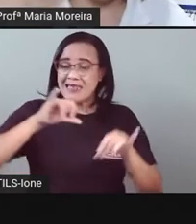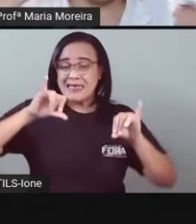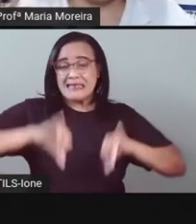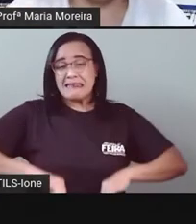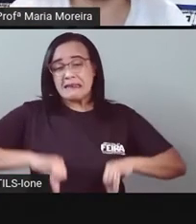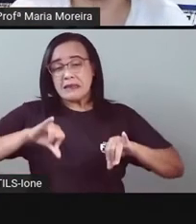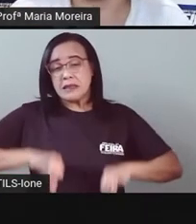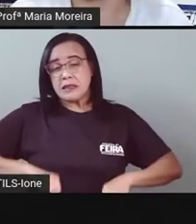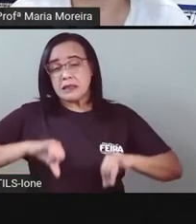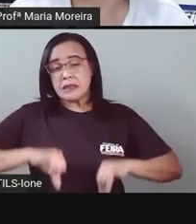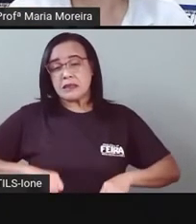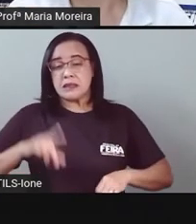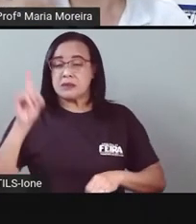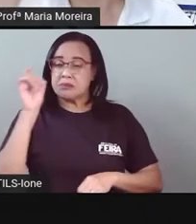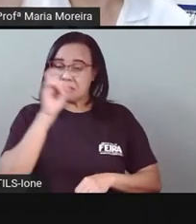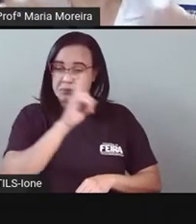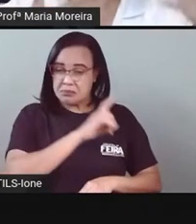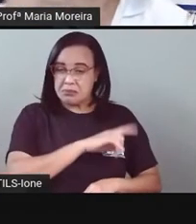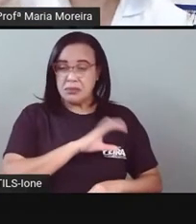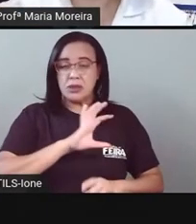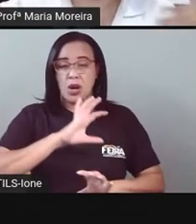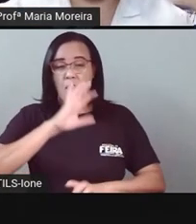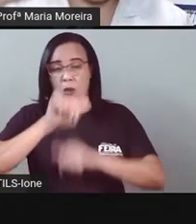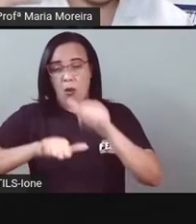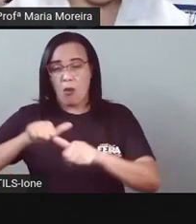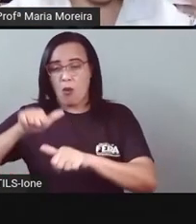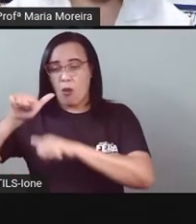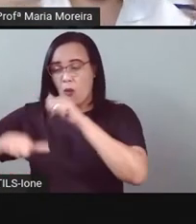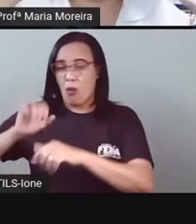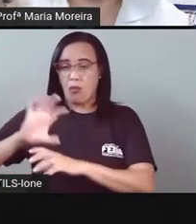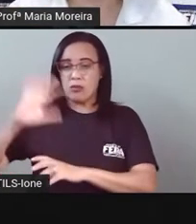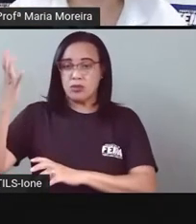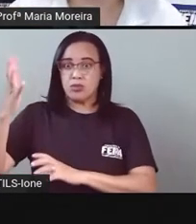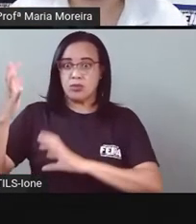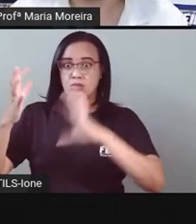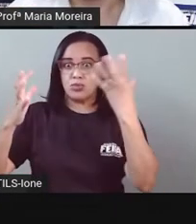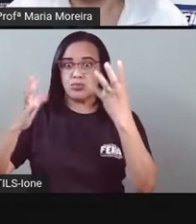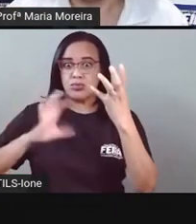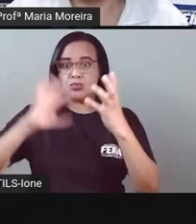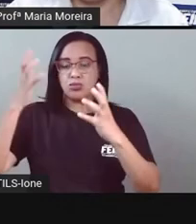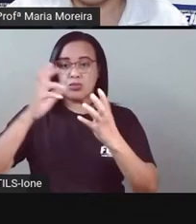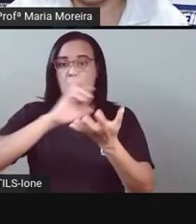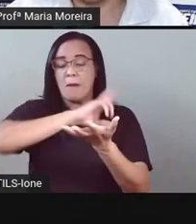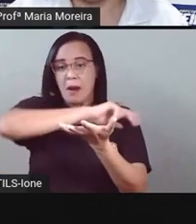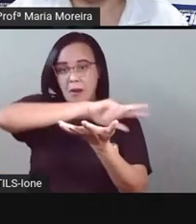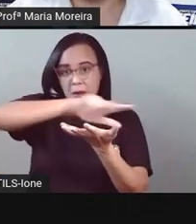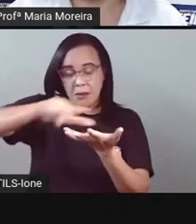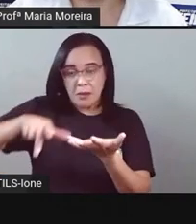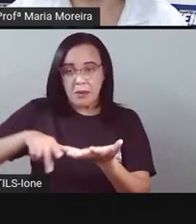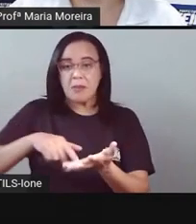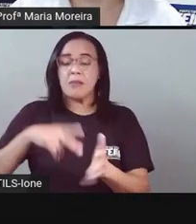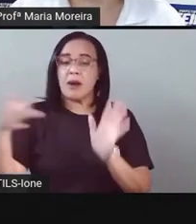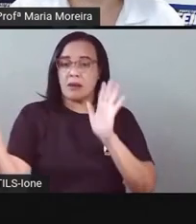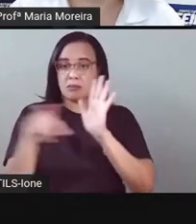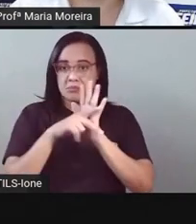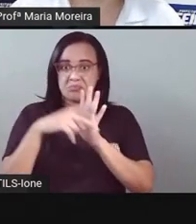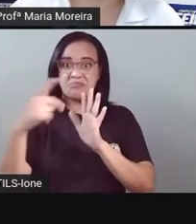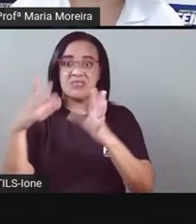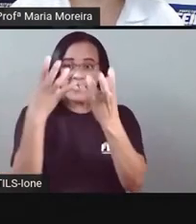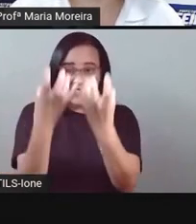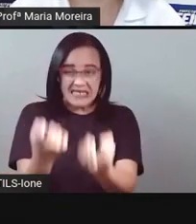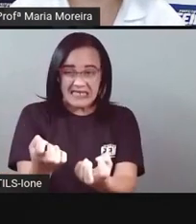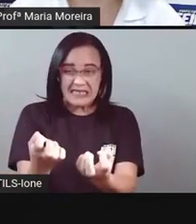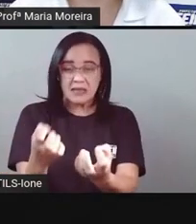vão estudar E com o passar do tempo Vários, né? Vários fenômenos Que causam aí A seca Então aqui no Nordeste A gente fica em um